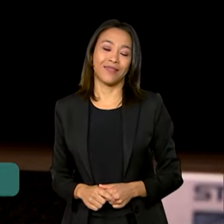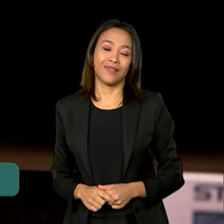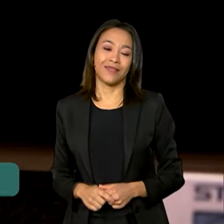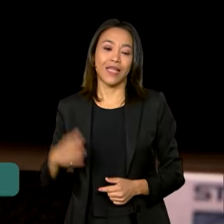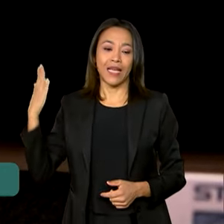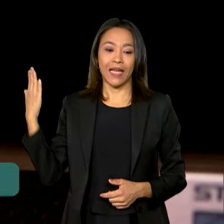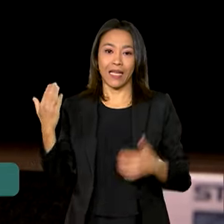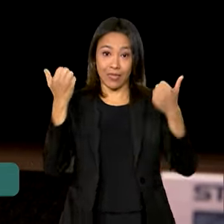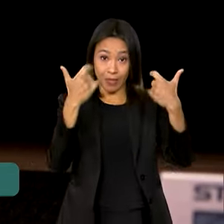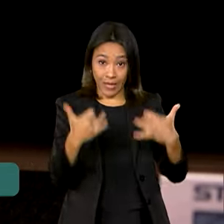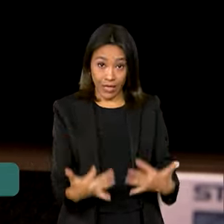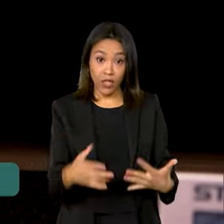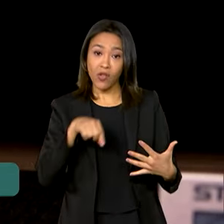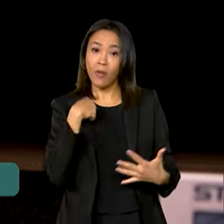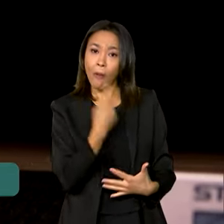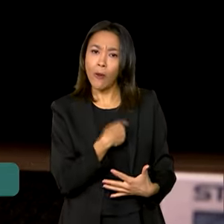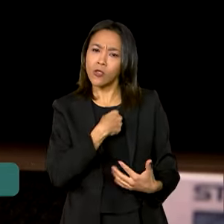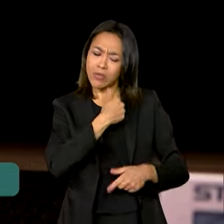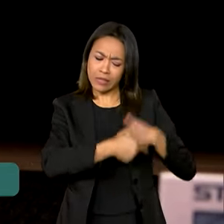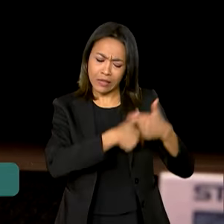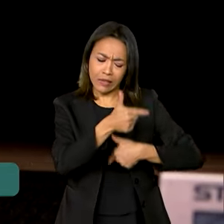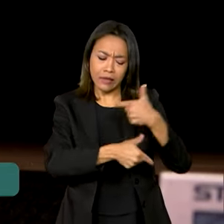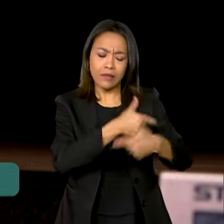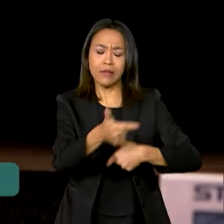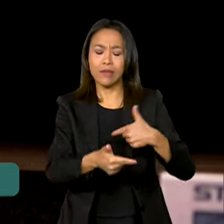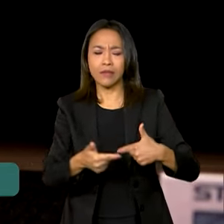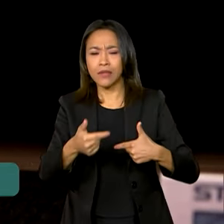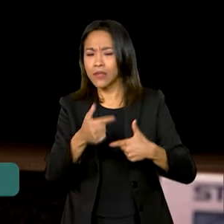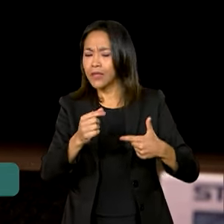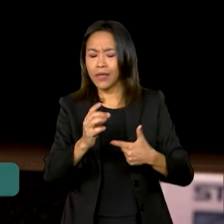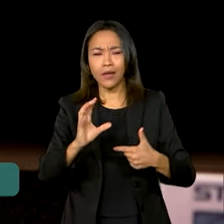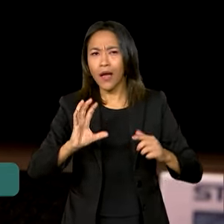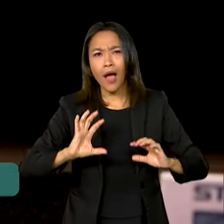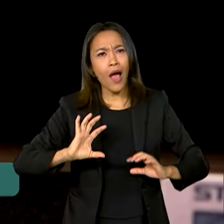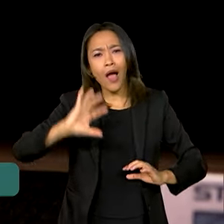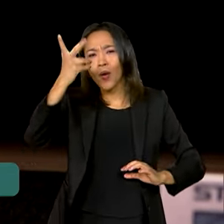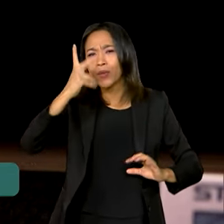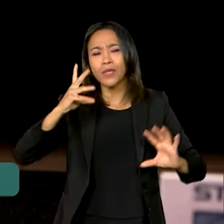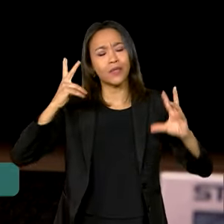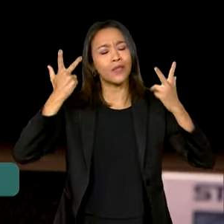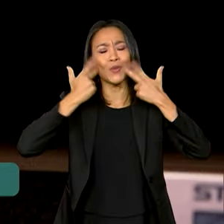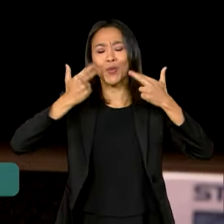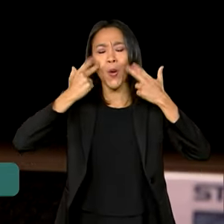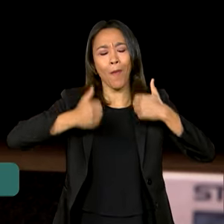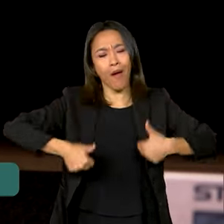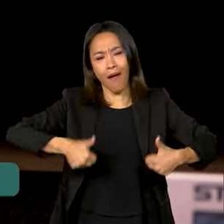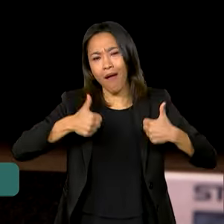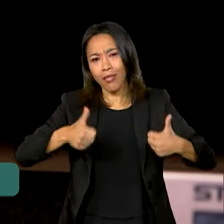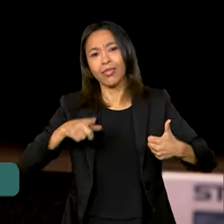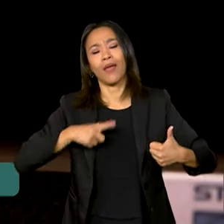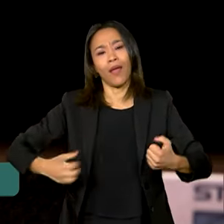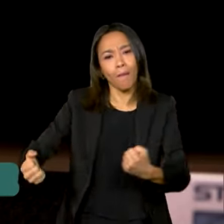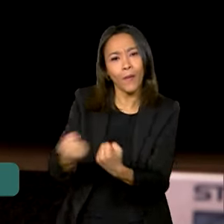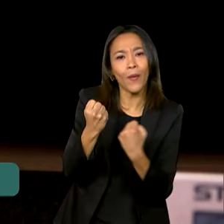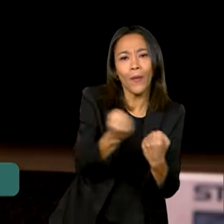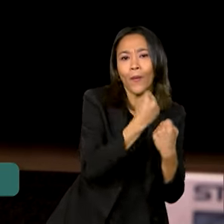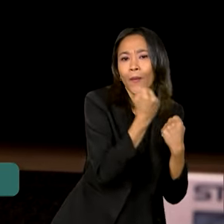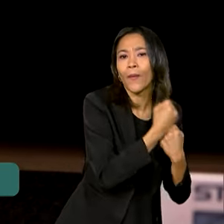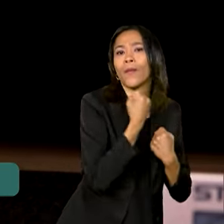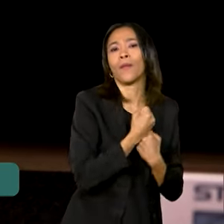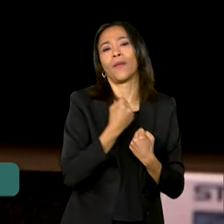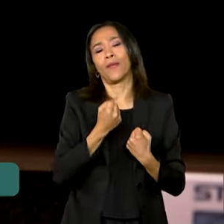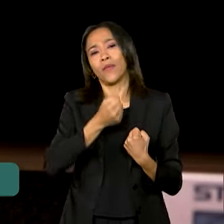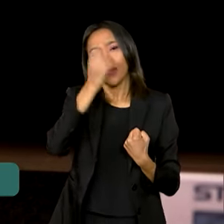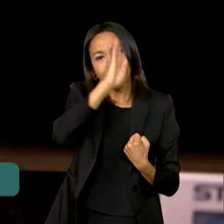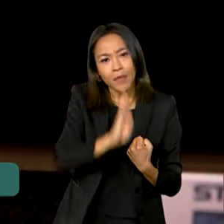Estamos trabalhando para que ocorra tudo na normalidade, que tenha os incentivos necessários, principalmente que o Brasil possa